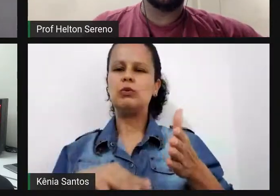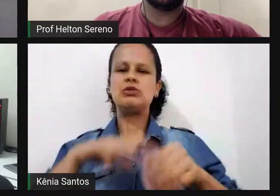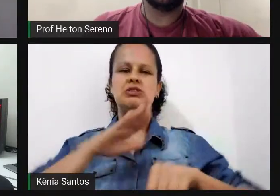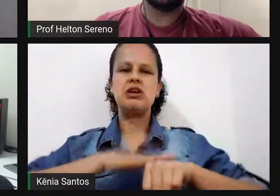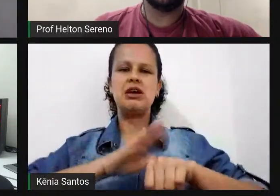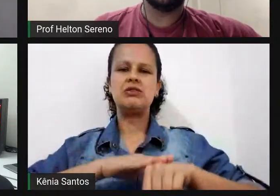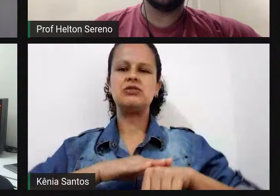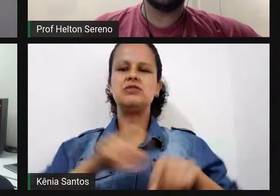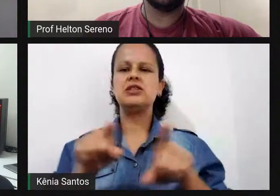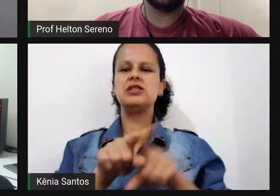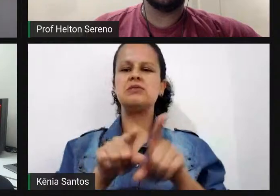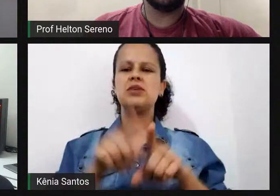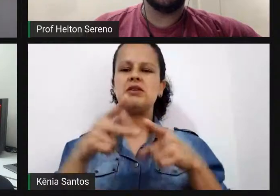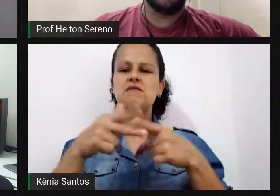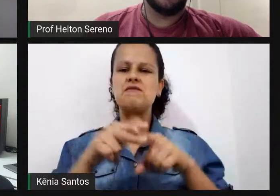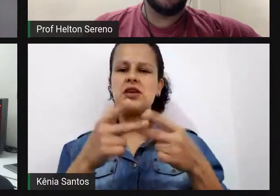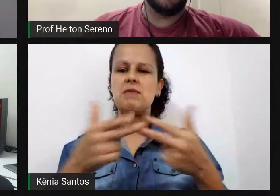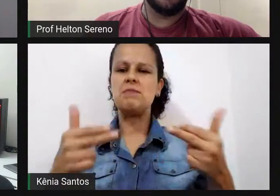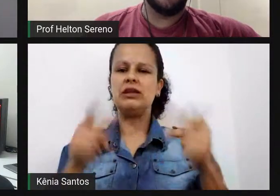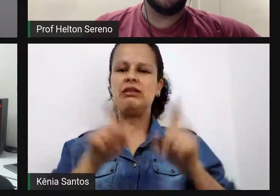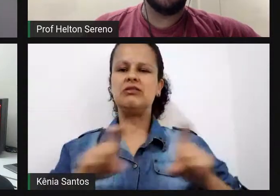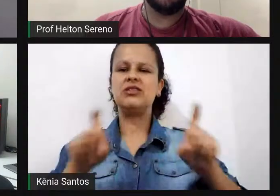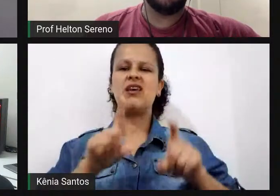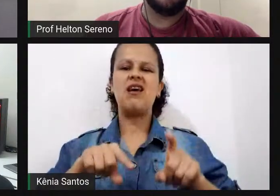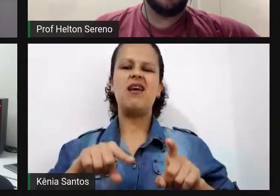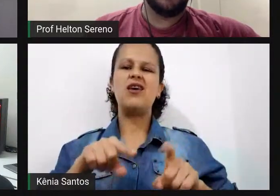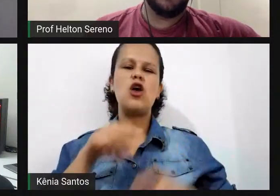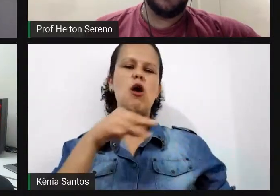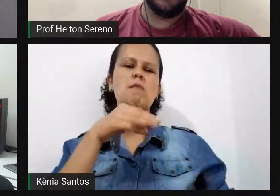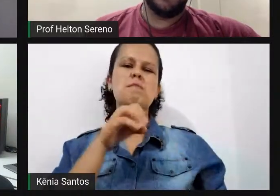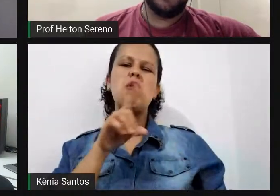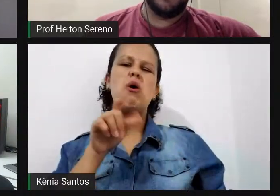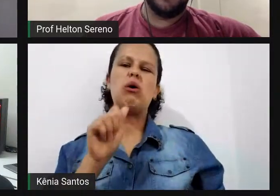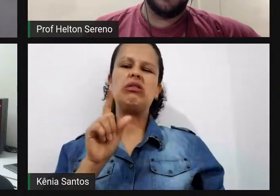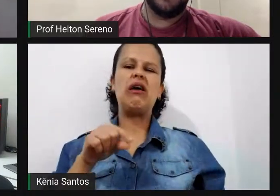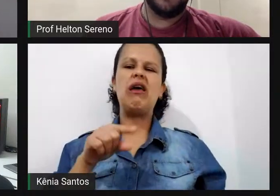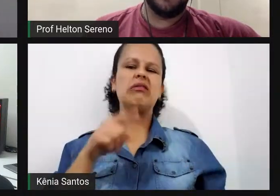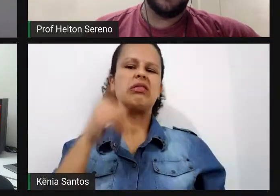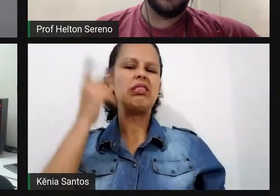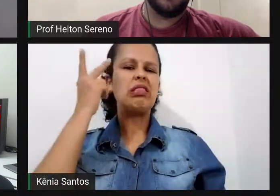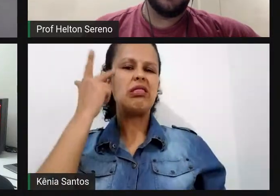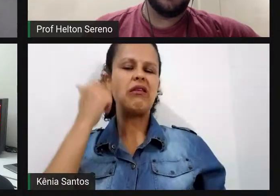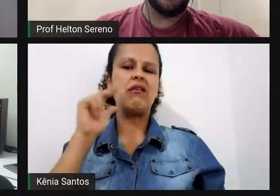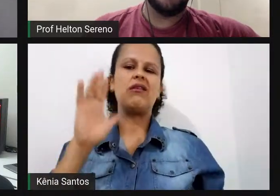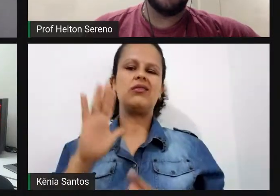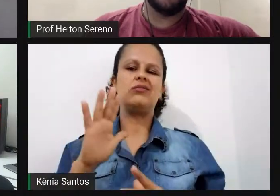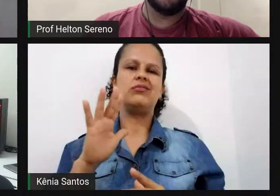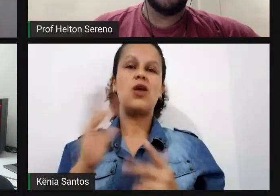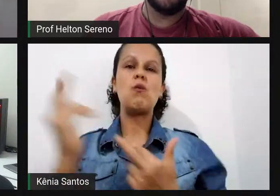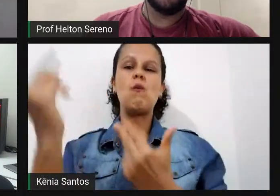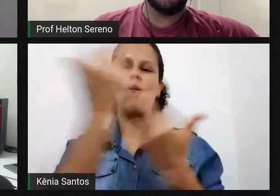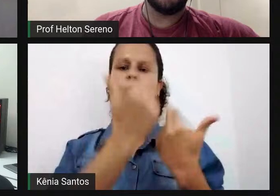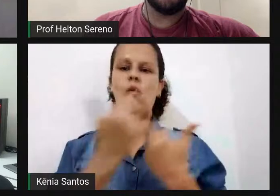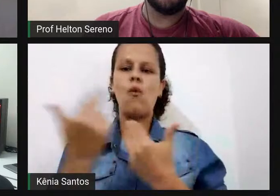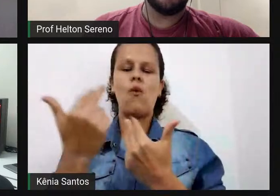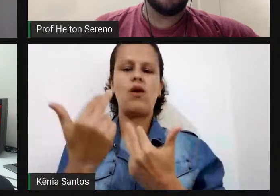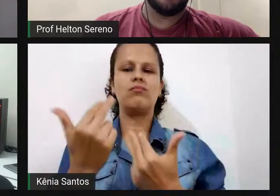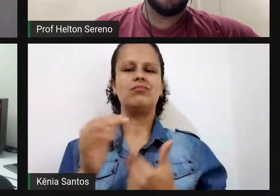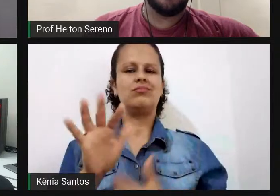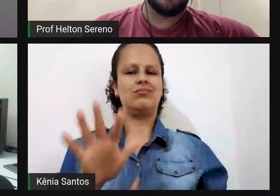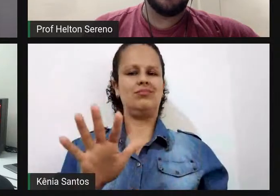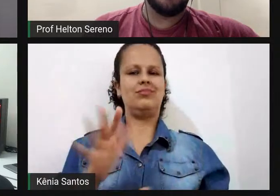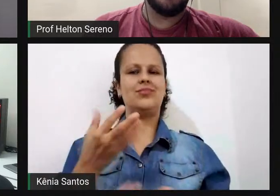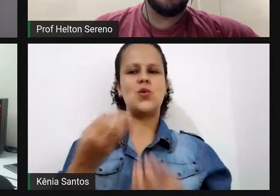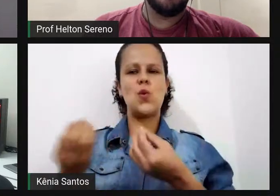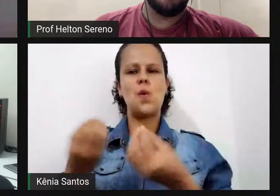digitais não passam de modinha. Ora, gente, é um equívoco acreditar que a simples utilização desses